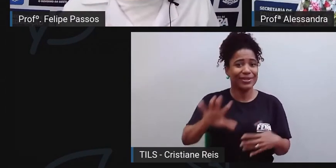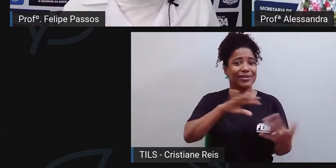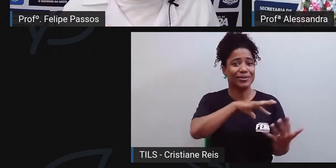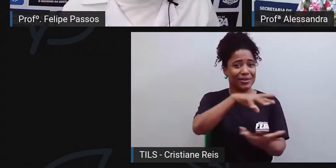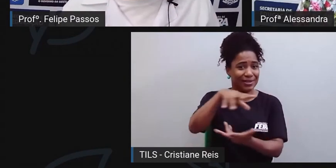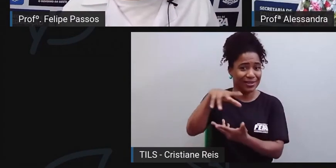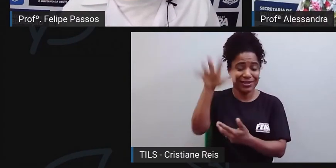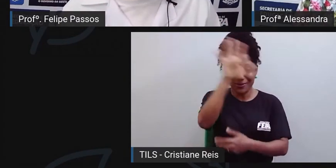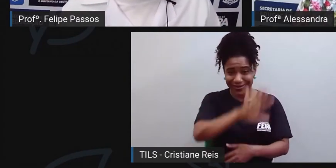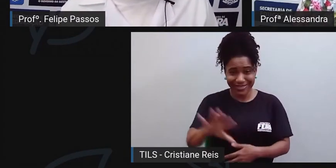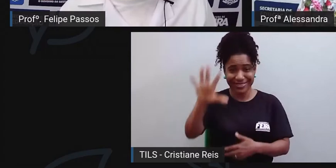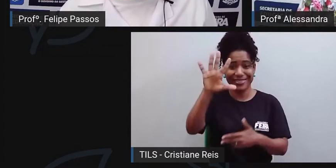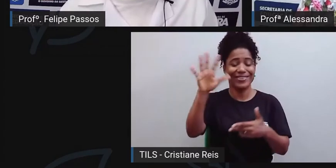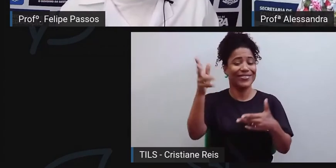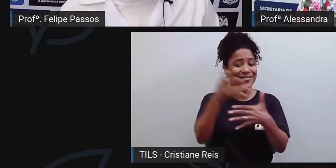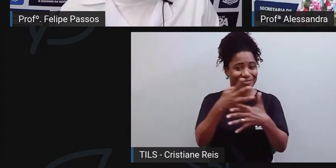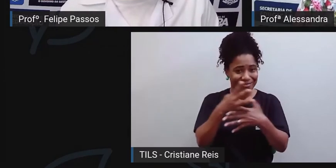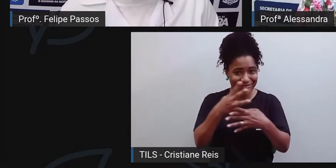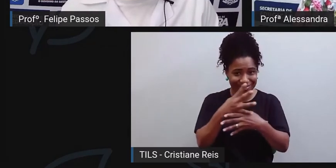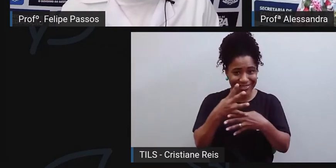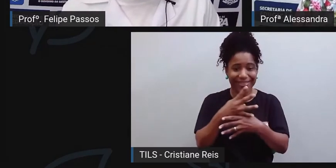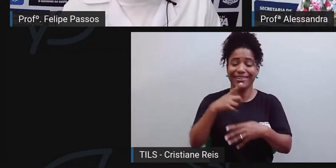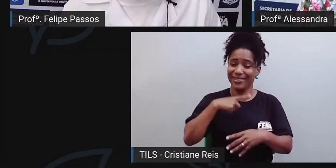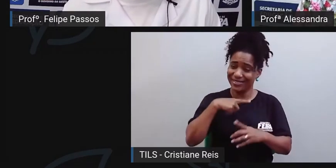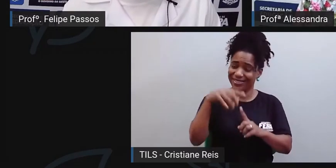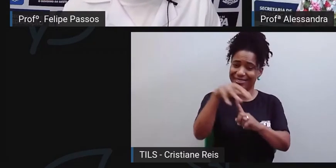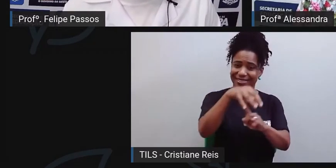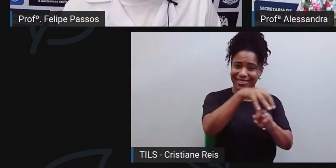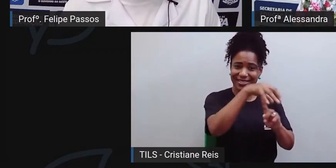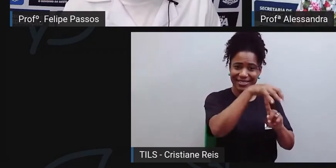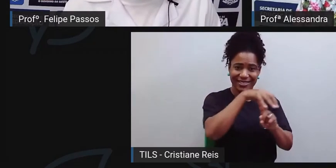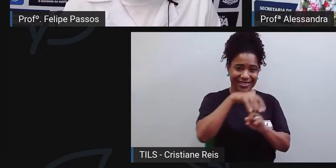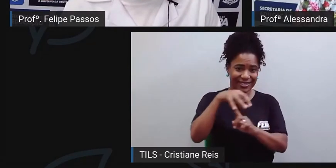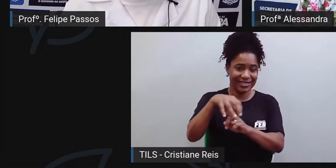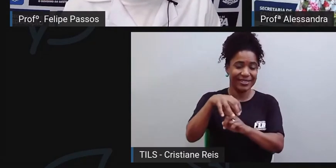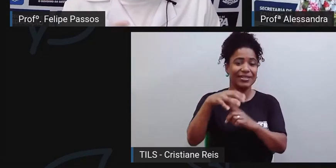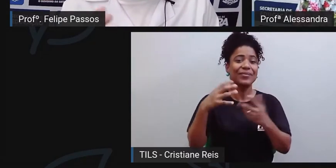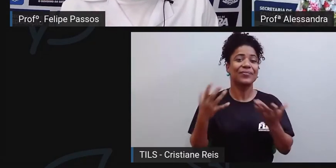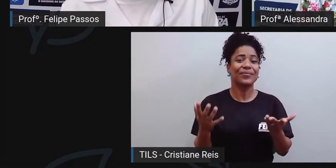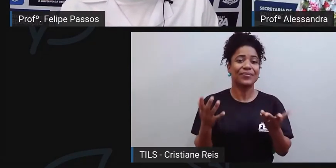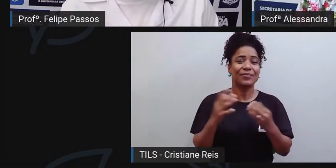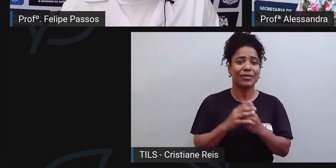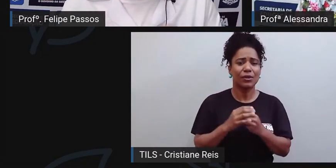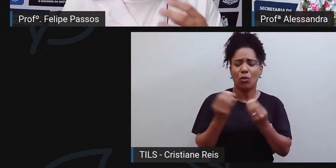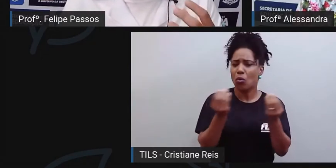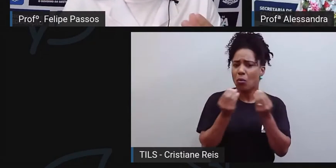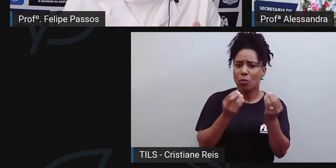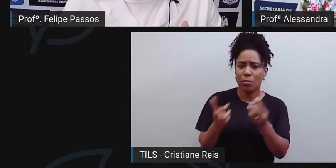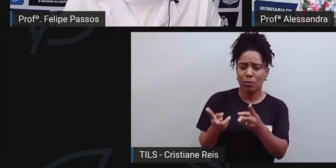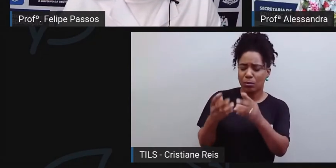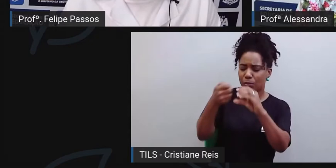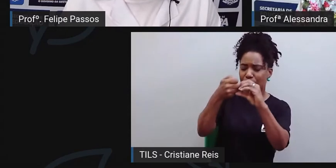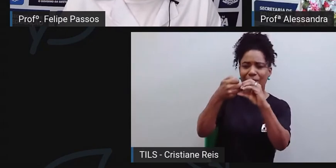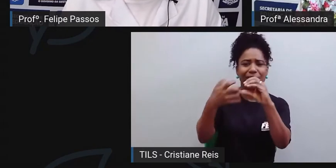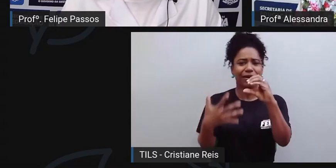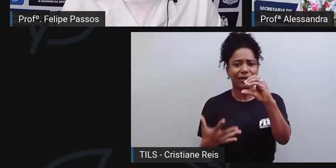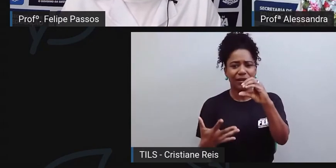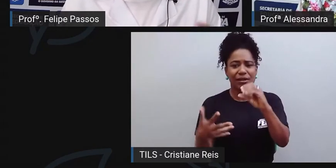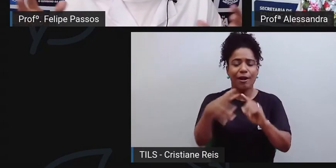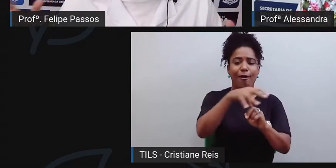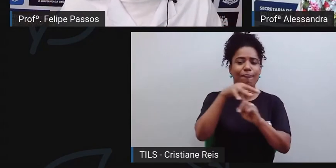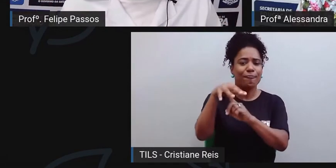toda cidade tem uma feira, tem uma feirinha. Então, o que é que caracteriza, o que é que tem de diferente